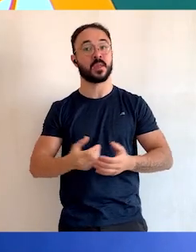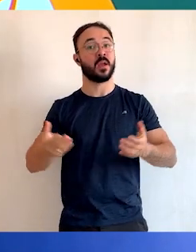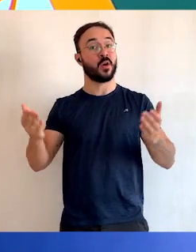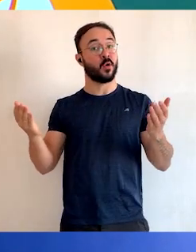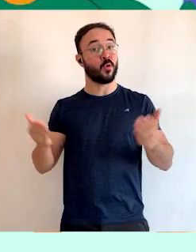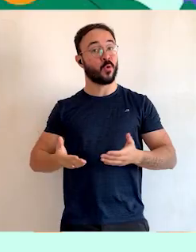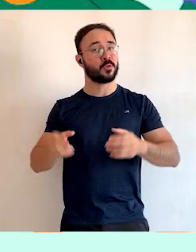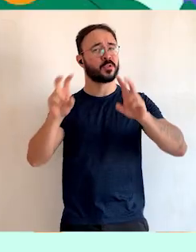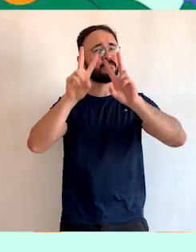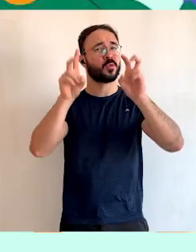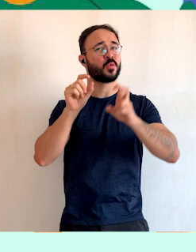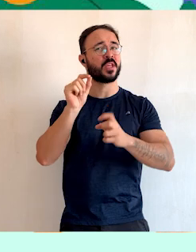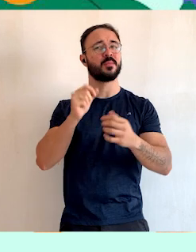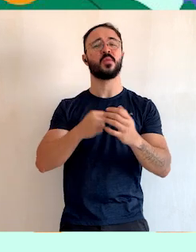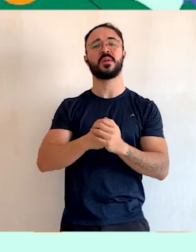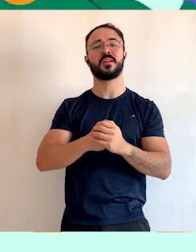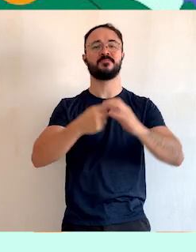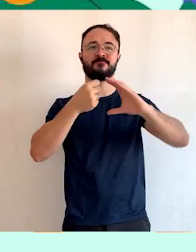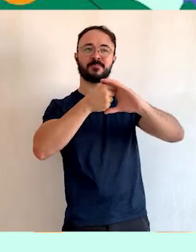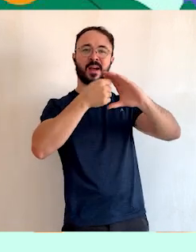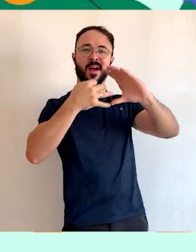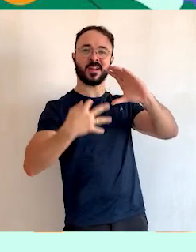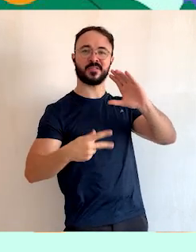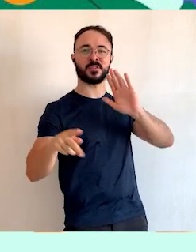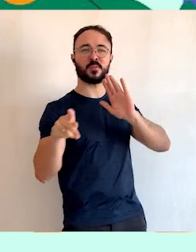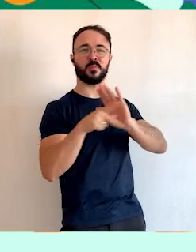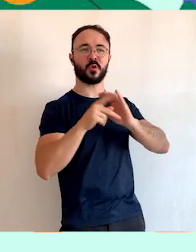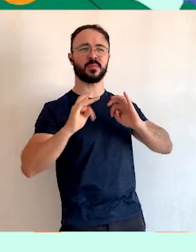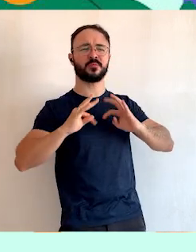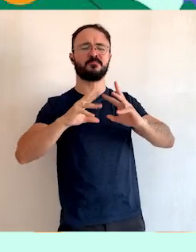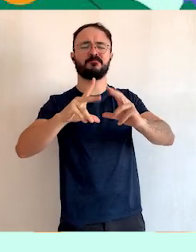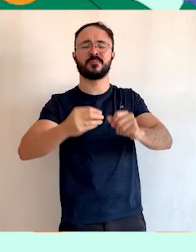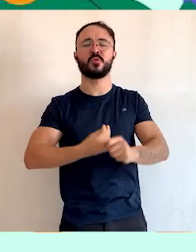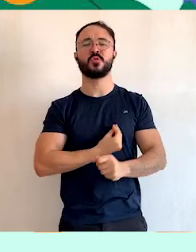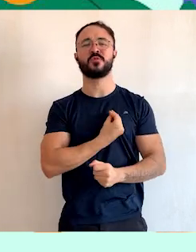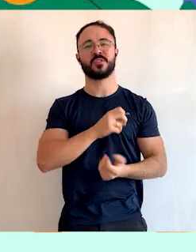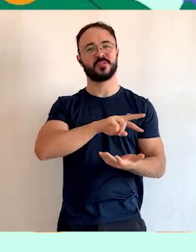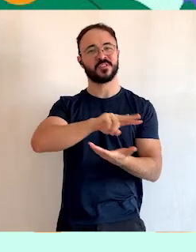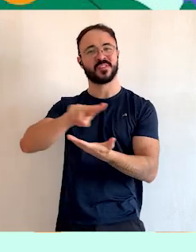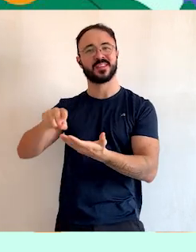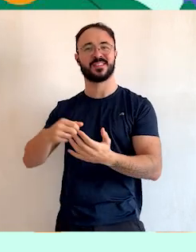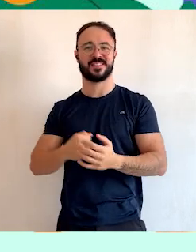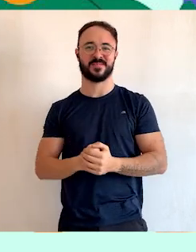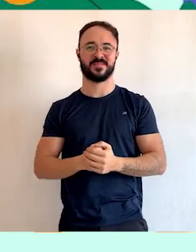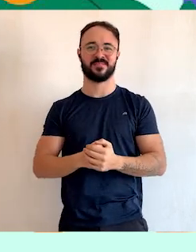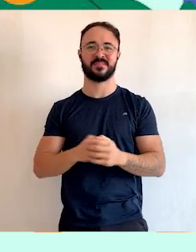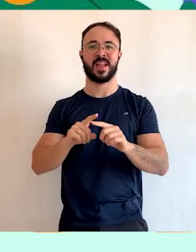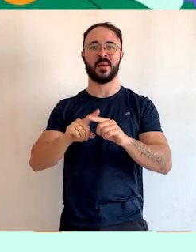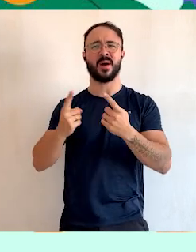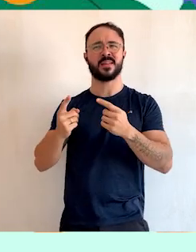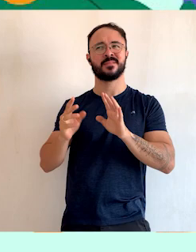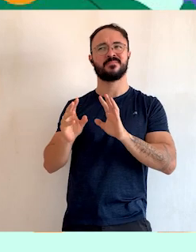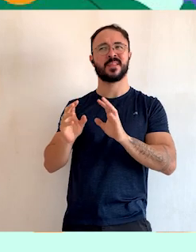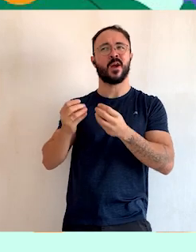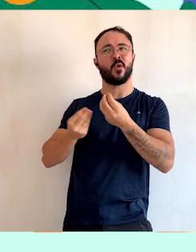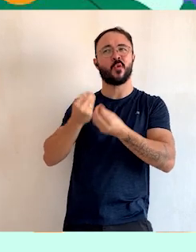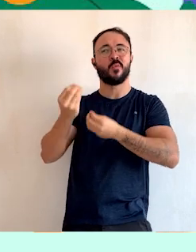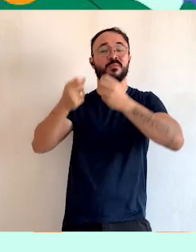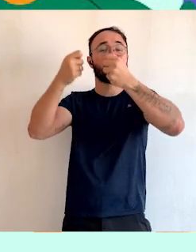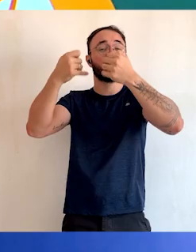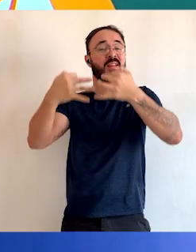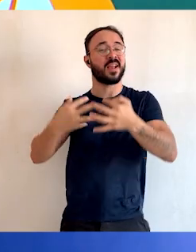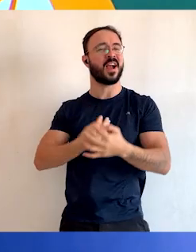vamos falar sobre as características de um ser vivo. Mas, afinal, como podemos